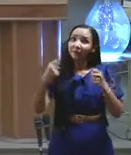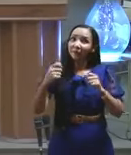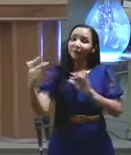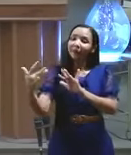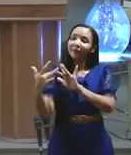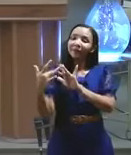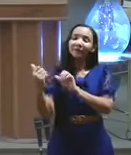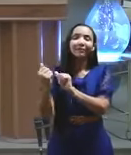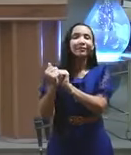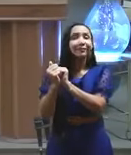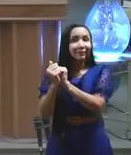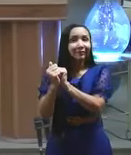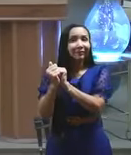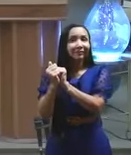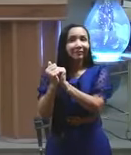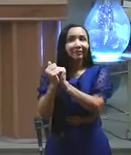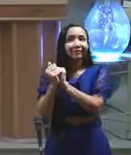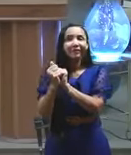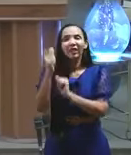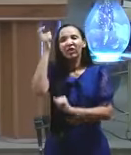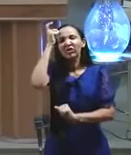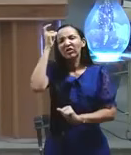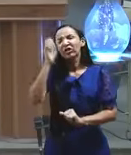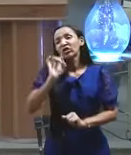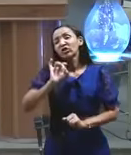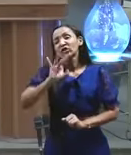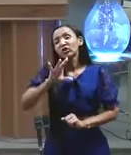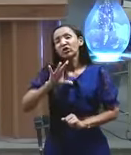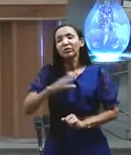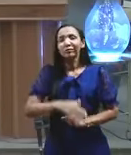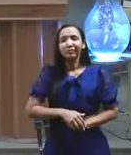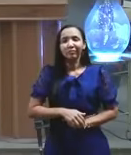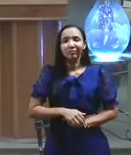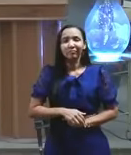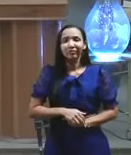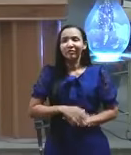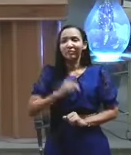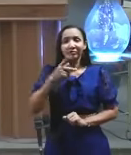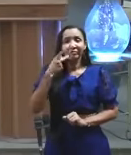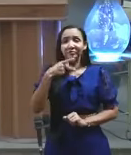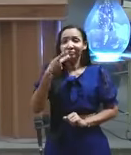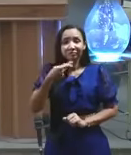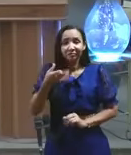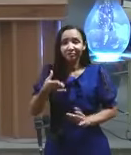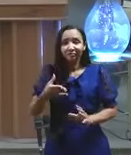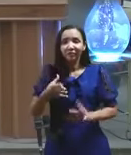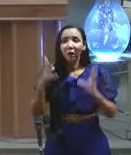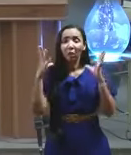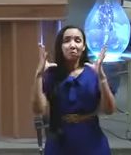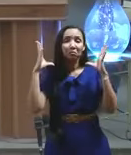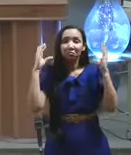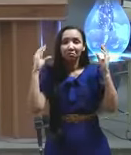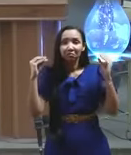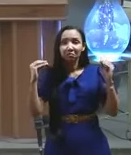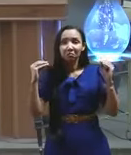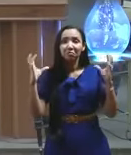já caiu ele está só fazendo arruaça ele está só fazendo zoada é assim só zoada segundo